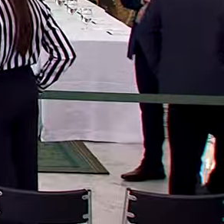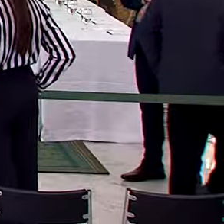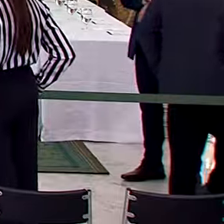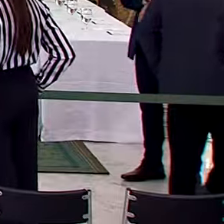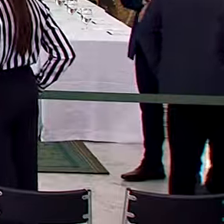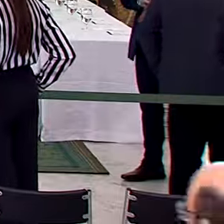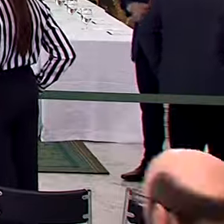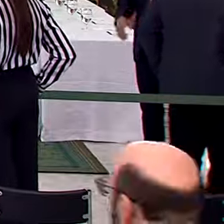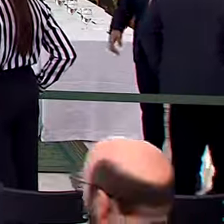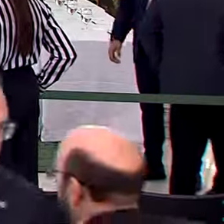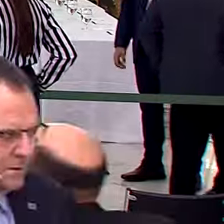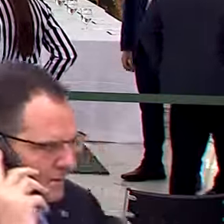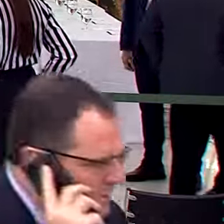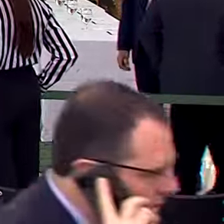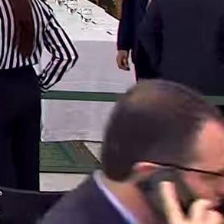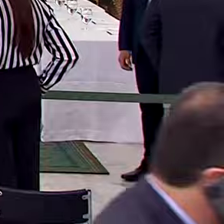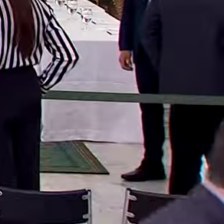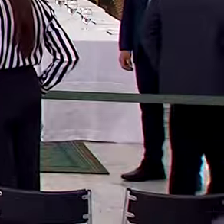tchau